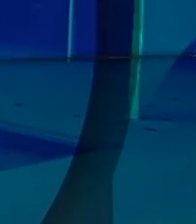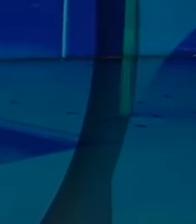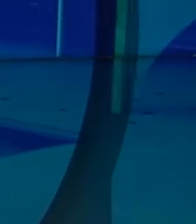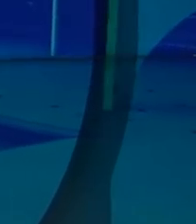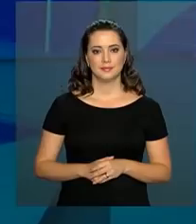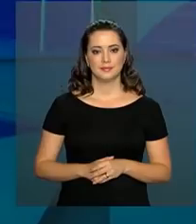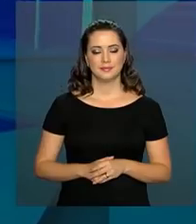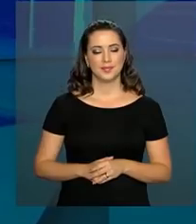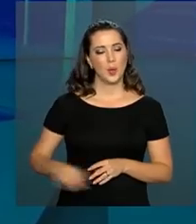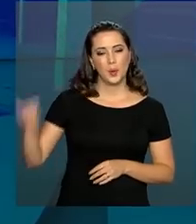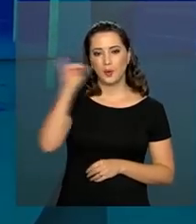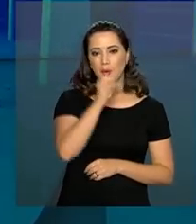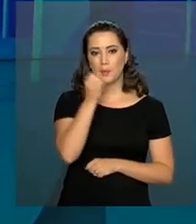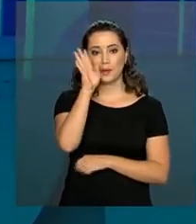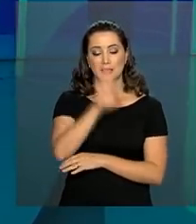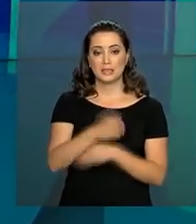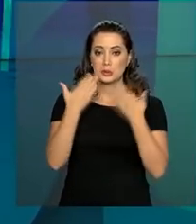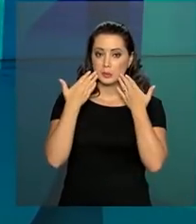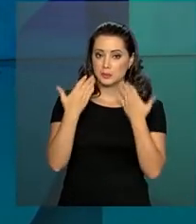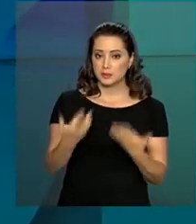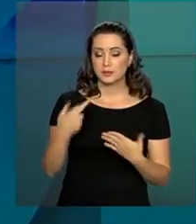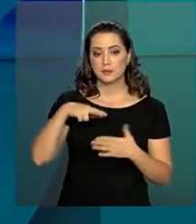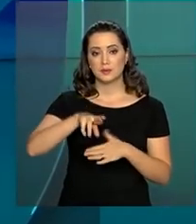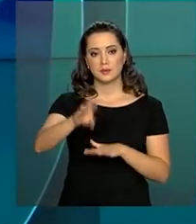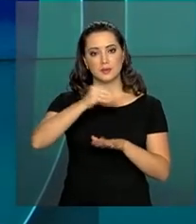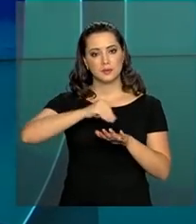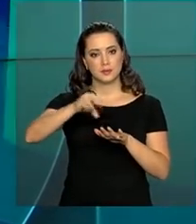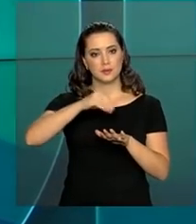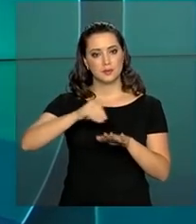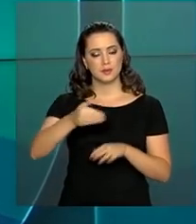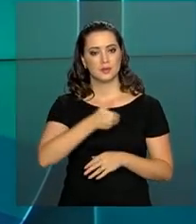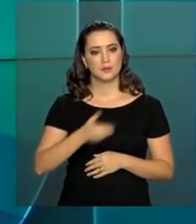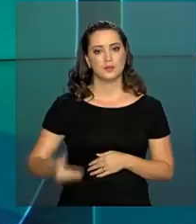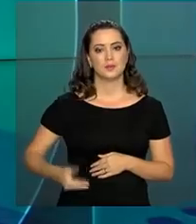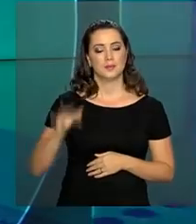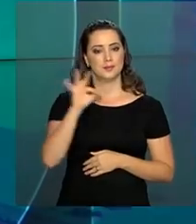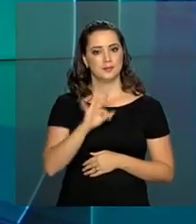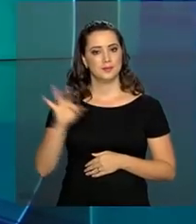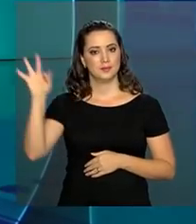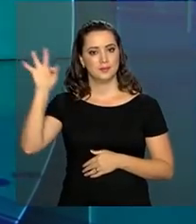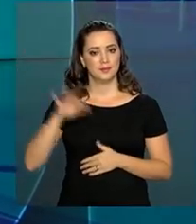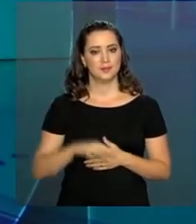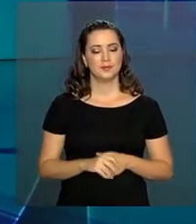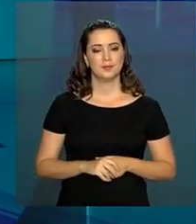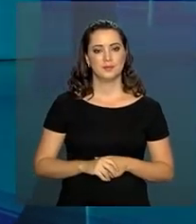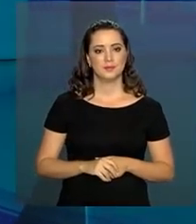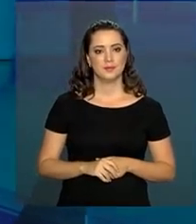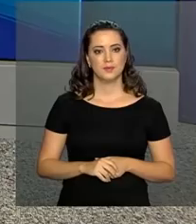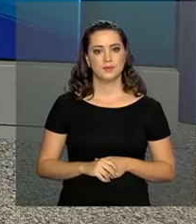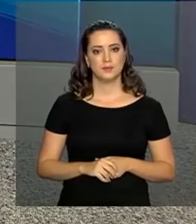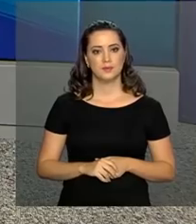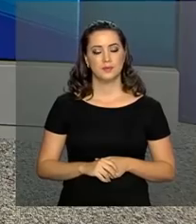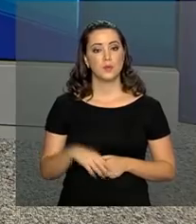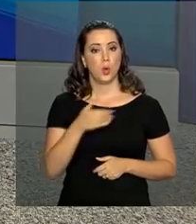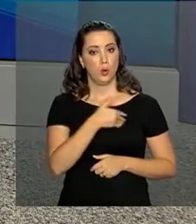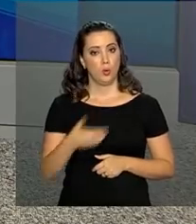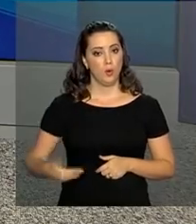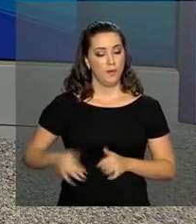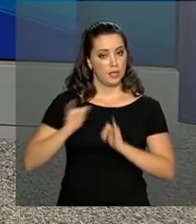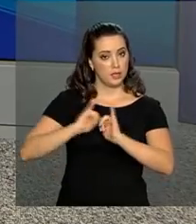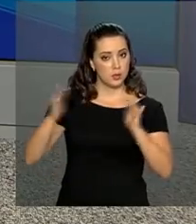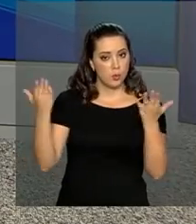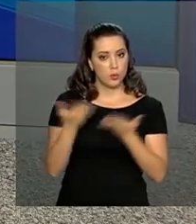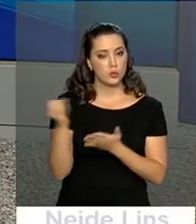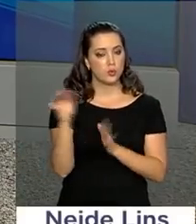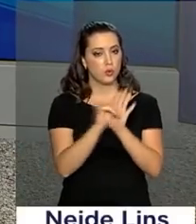Olá, boa tarde. Começa agora mais uma edição do Repórter NBR com as notícias do governo federal. O governo lançou